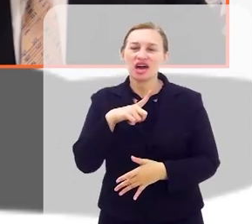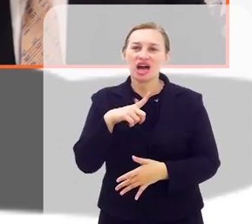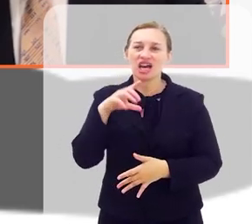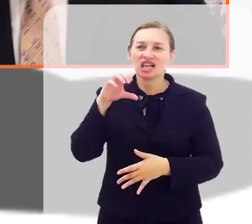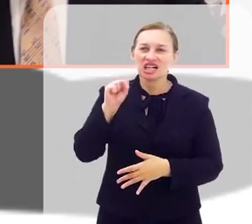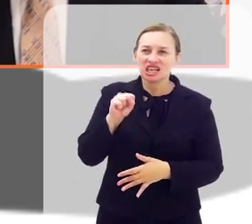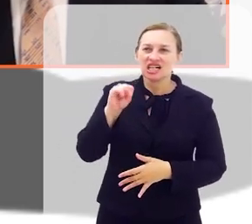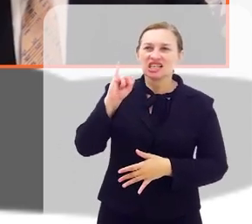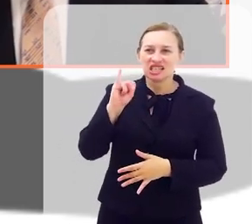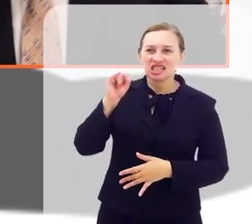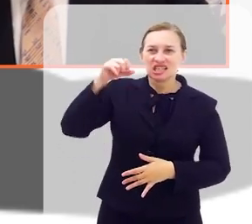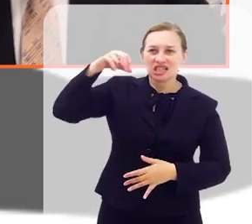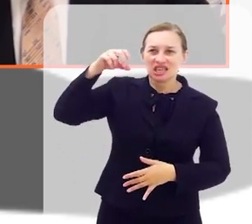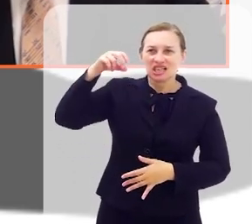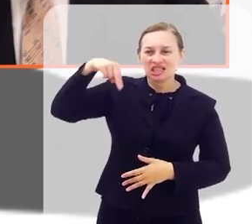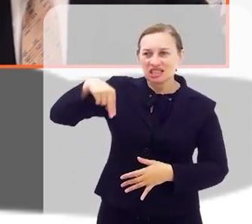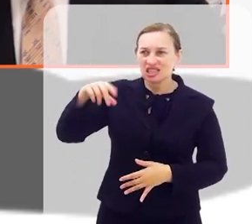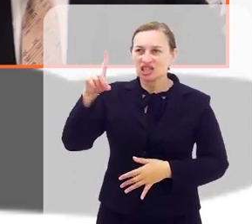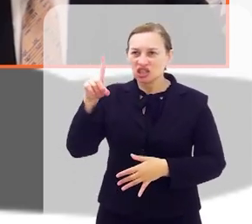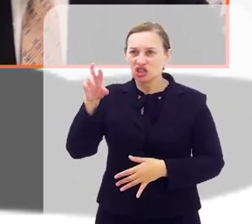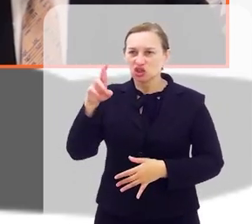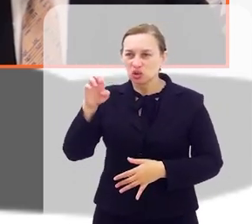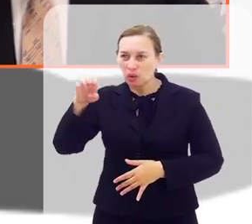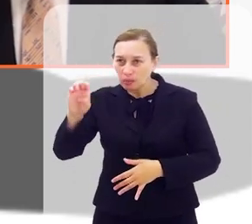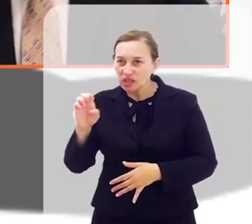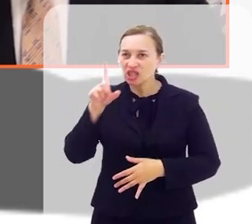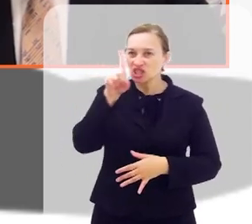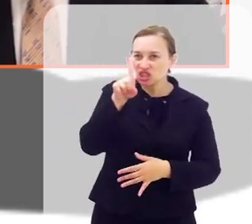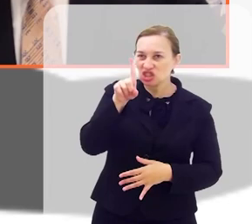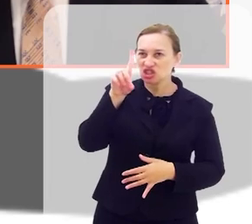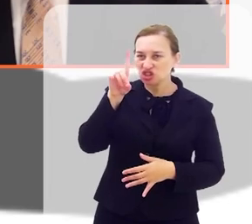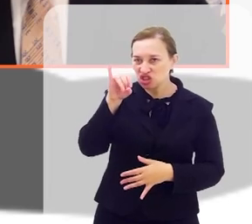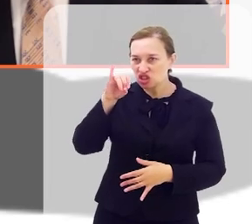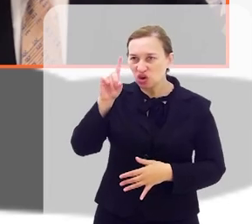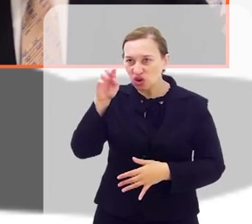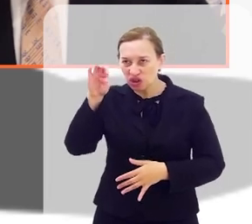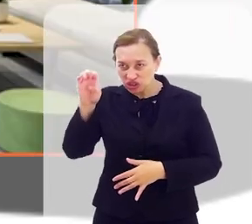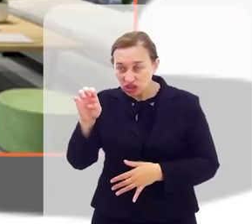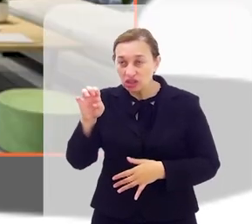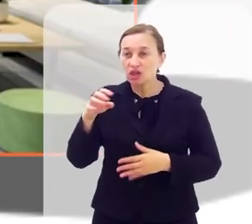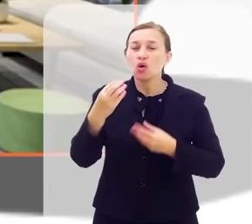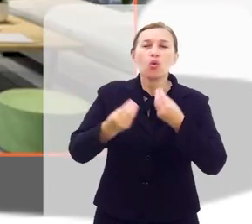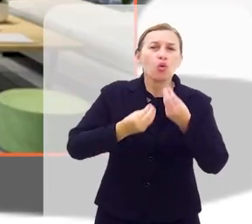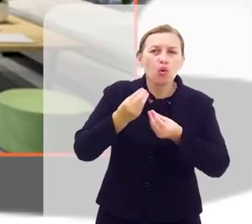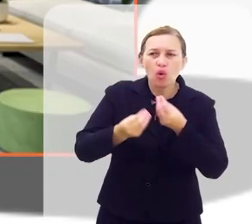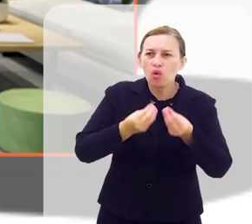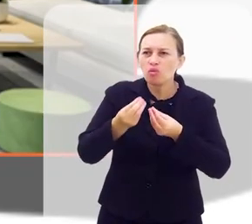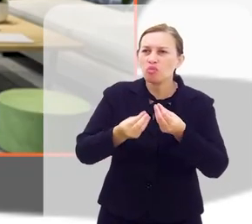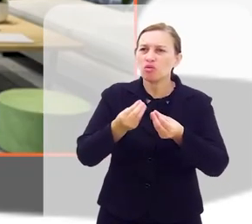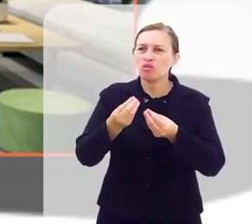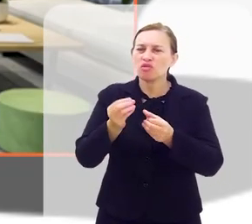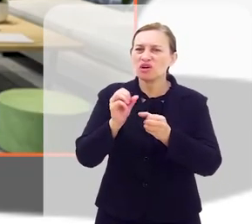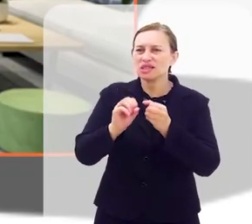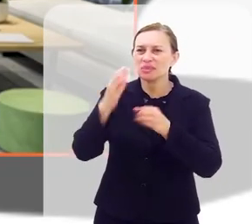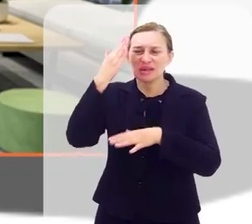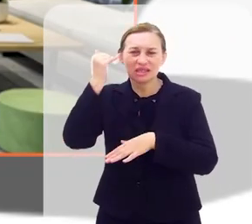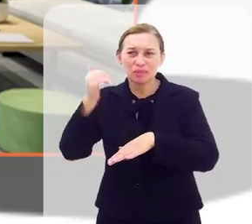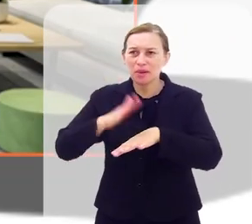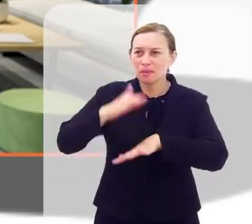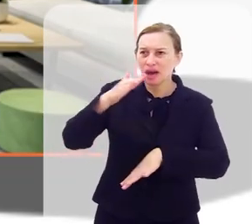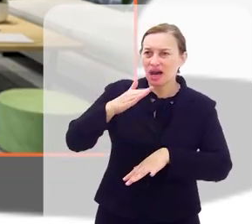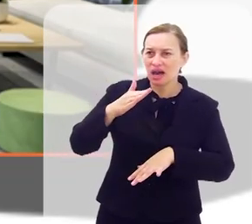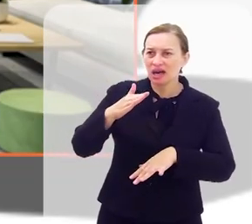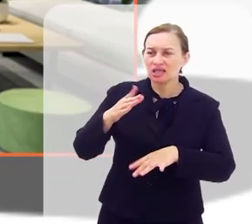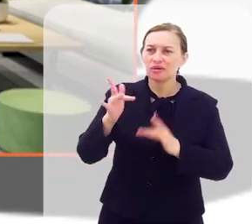síndrome de diógenes e que queira entrar em contato com o seu mandato, como deve fazer? O senhor disponibiliza um Instagram, alguma